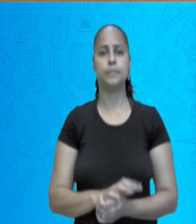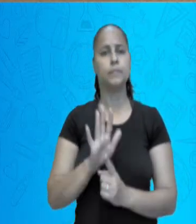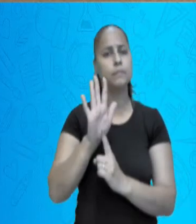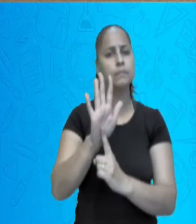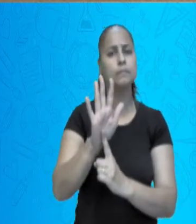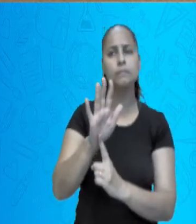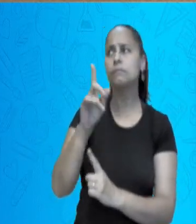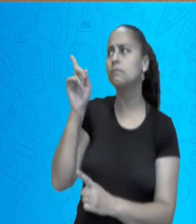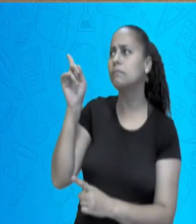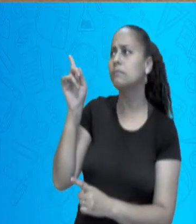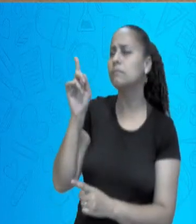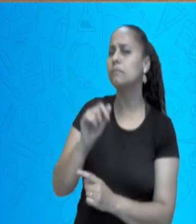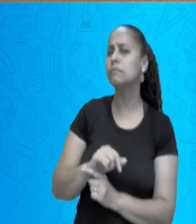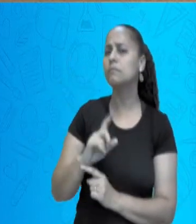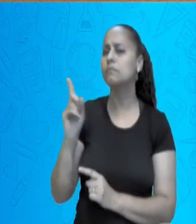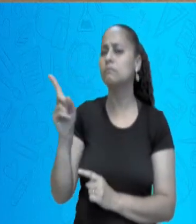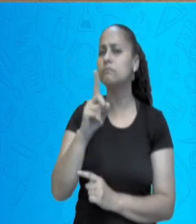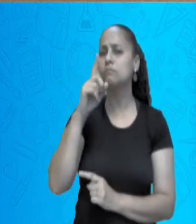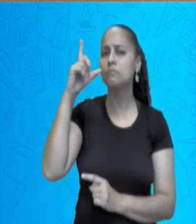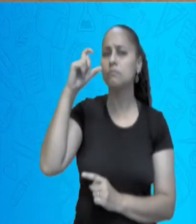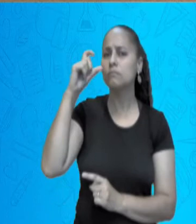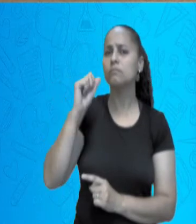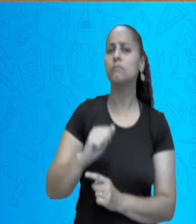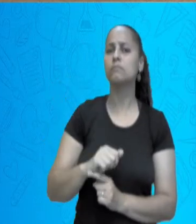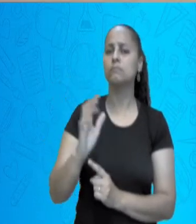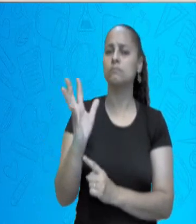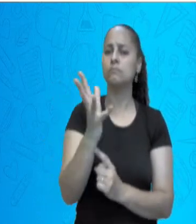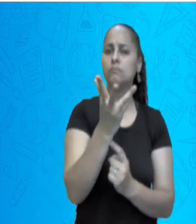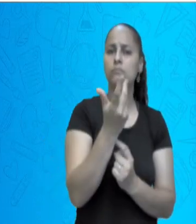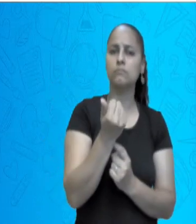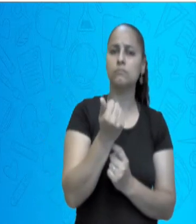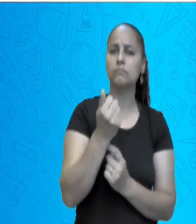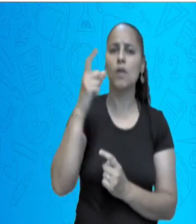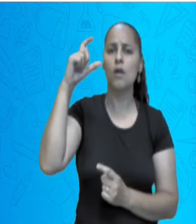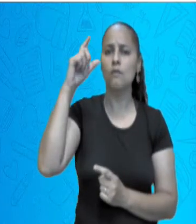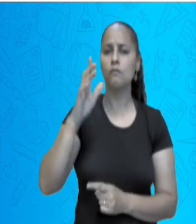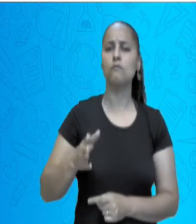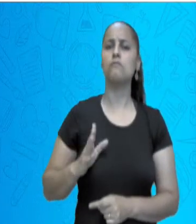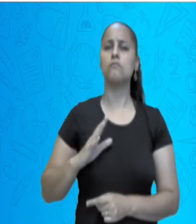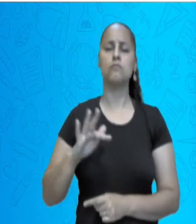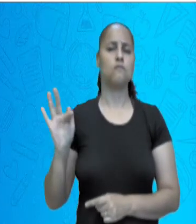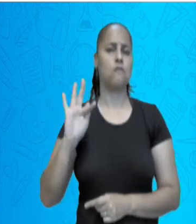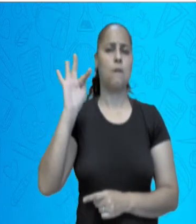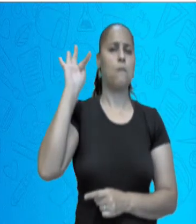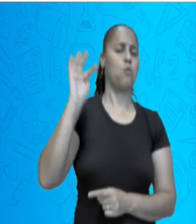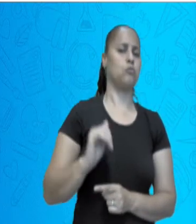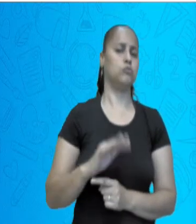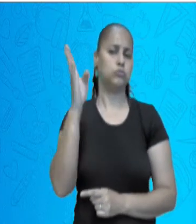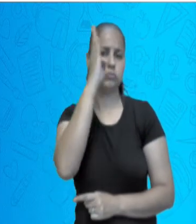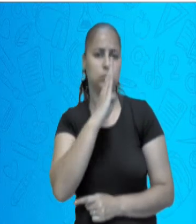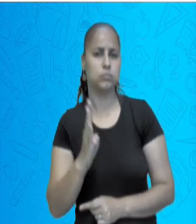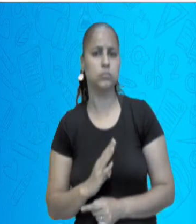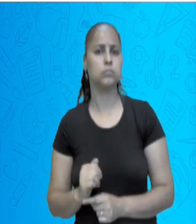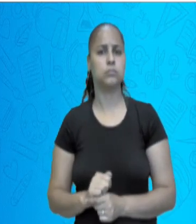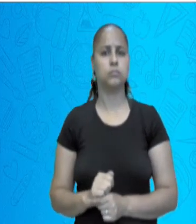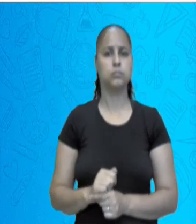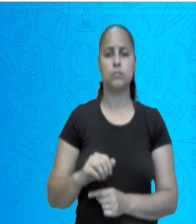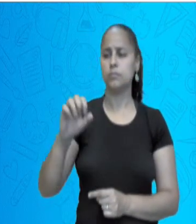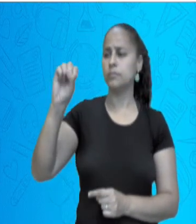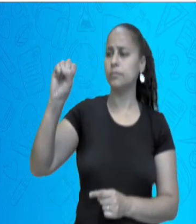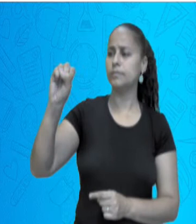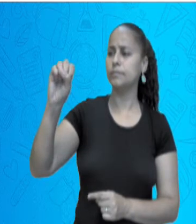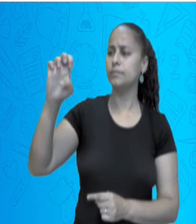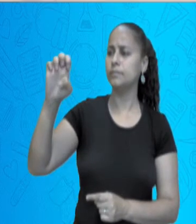Essas fotografias são de um artista, um fotógrafo muito famoso no nosso Brasil, que é o Sebastião